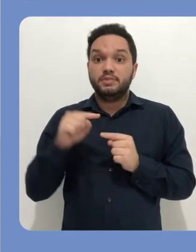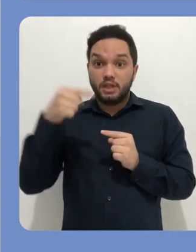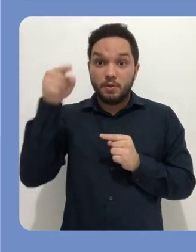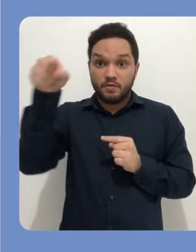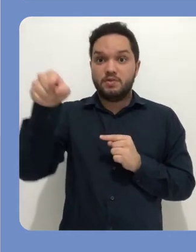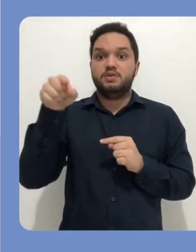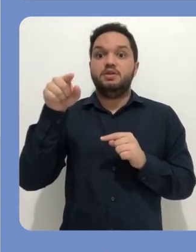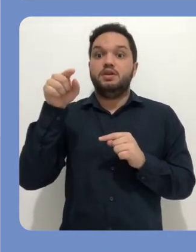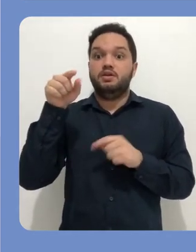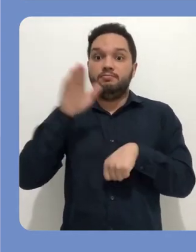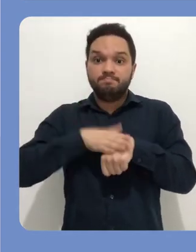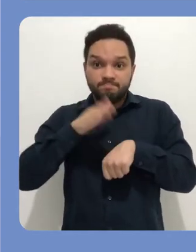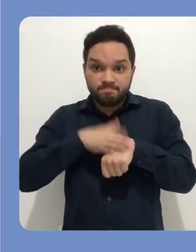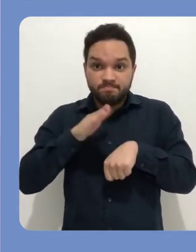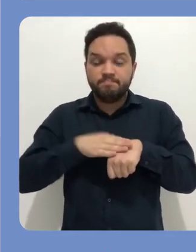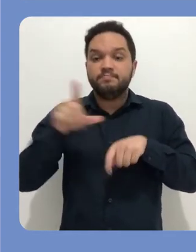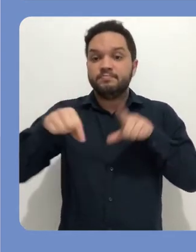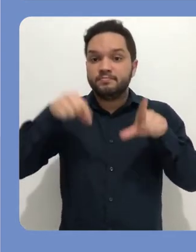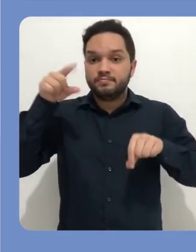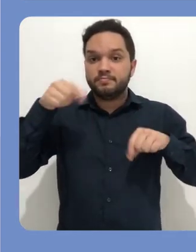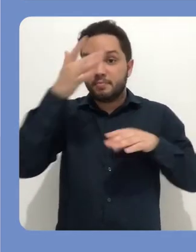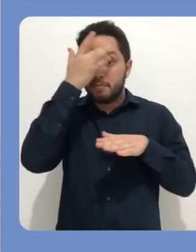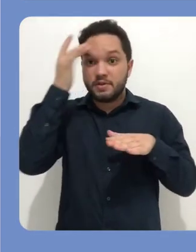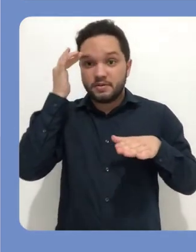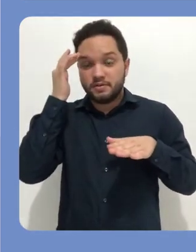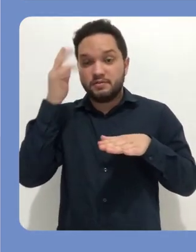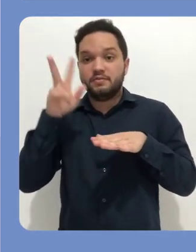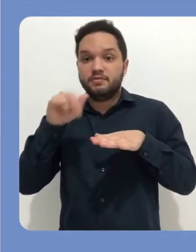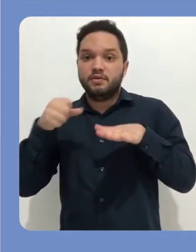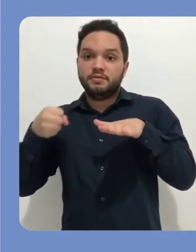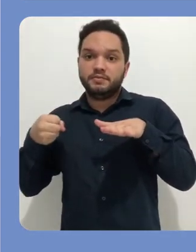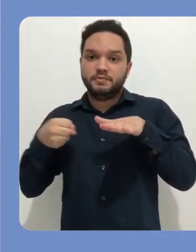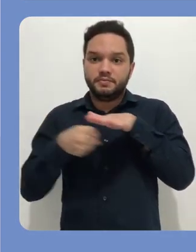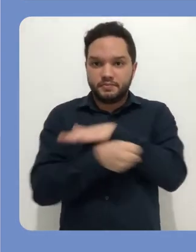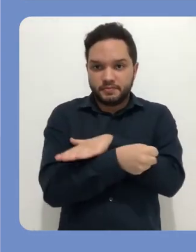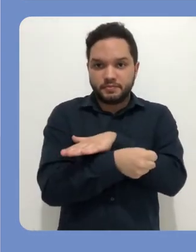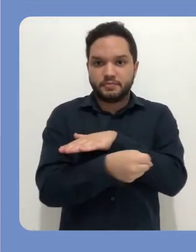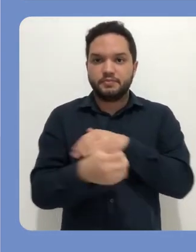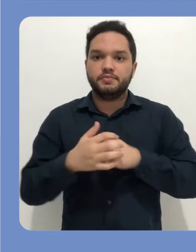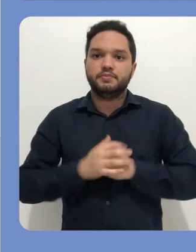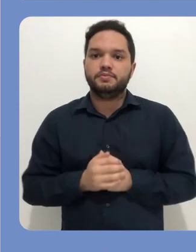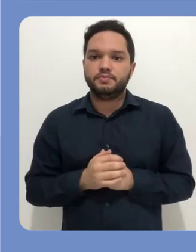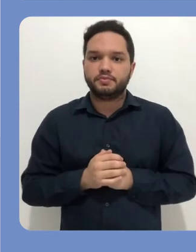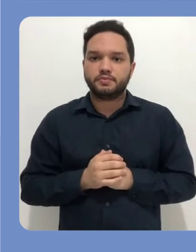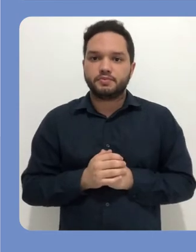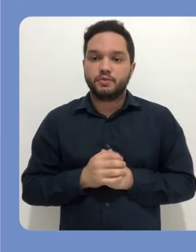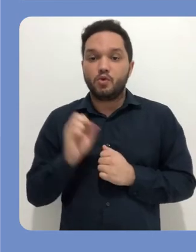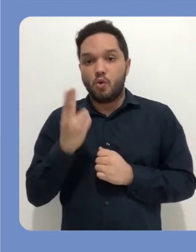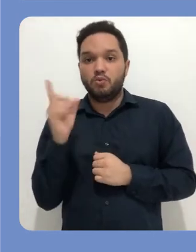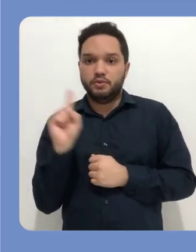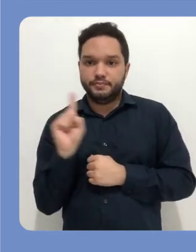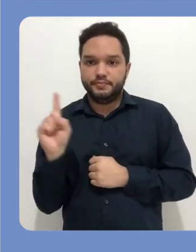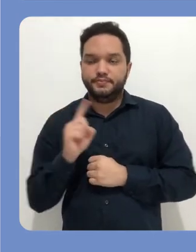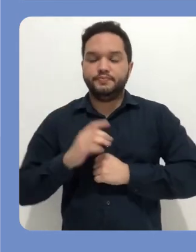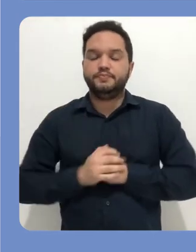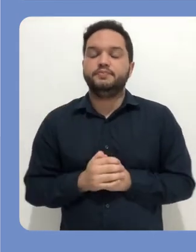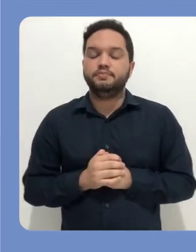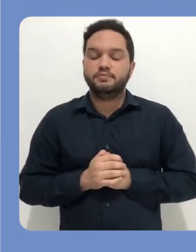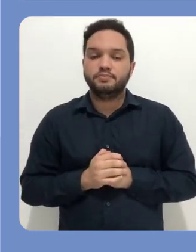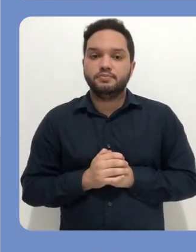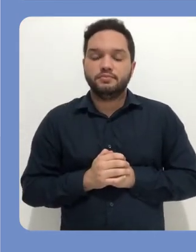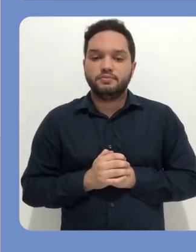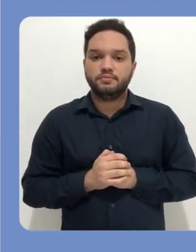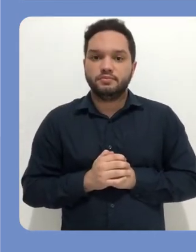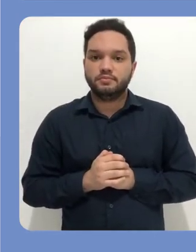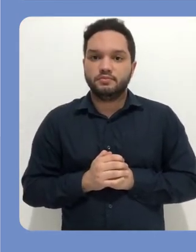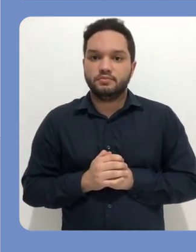início e encerramento das inscrições e você manualmente deverá definir quem são as pessoas que entram